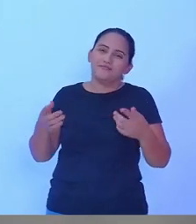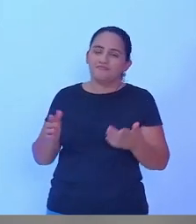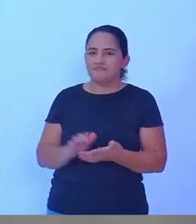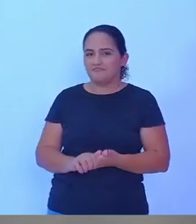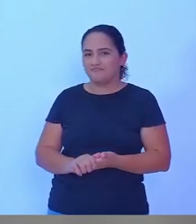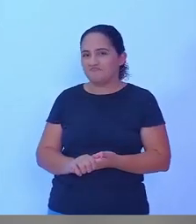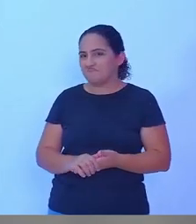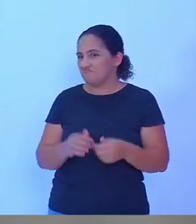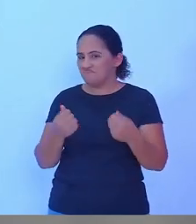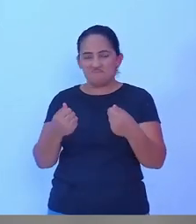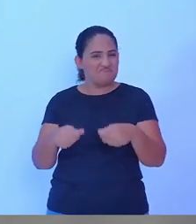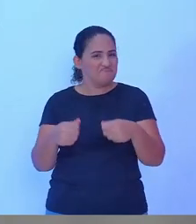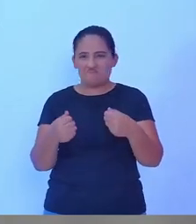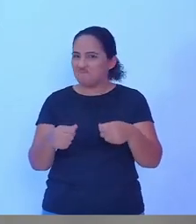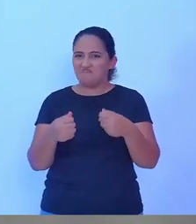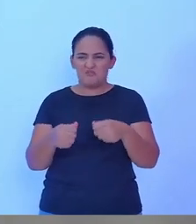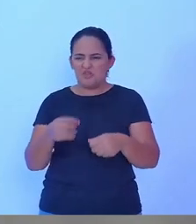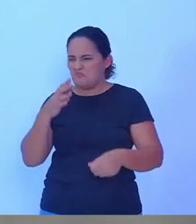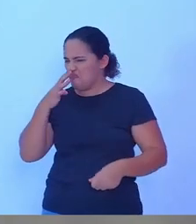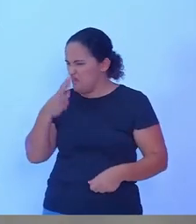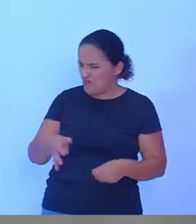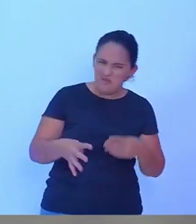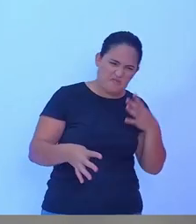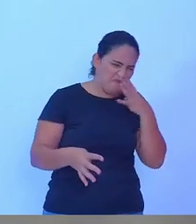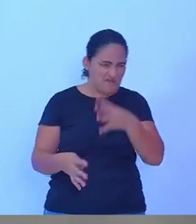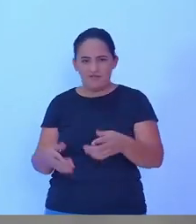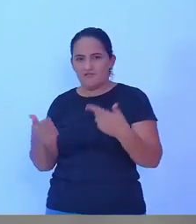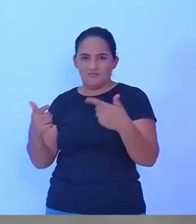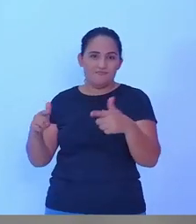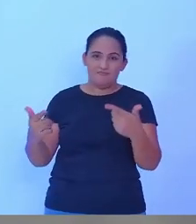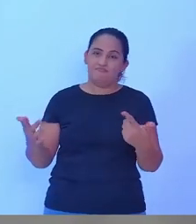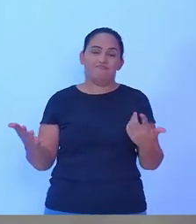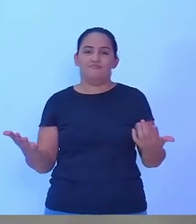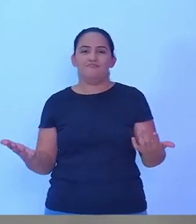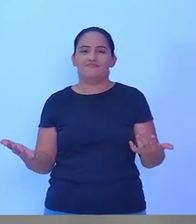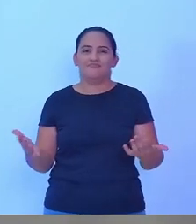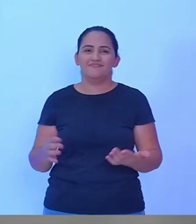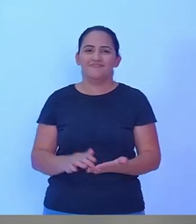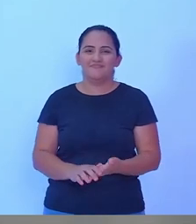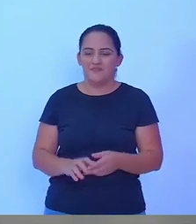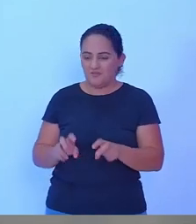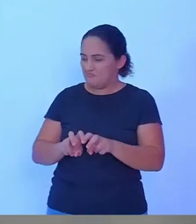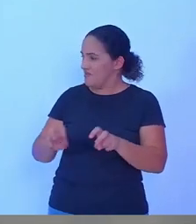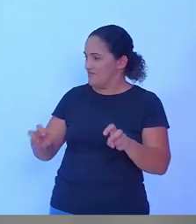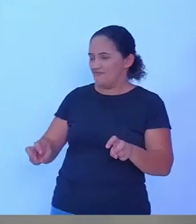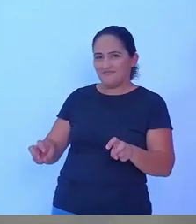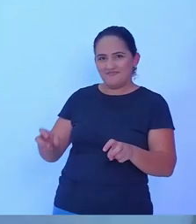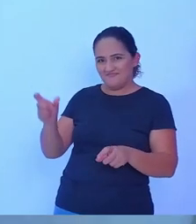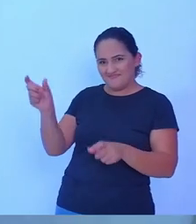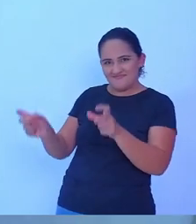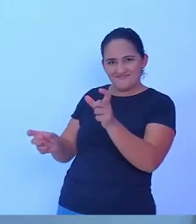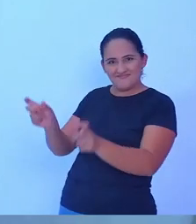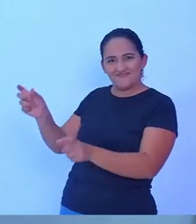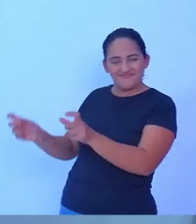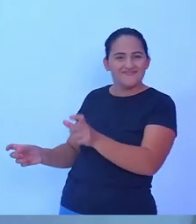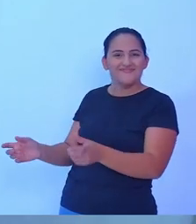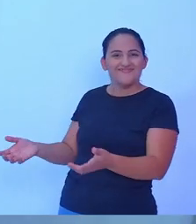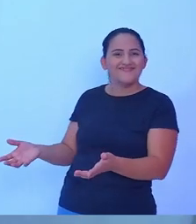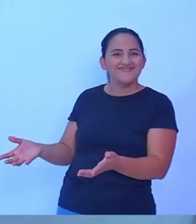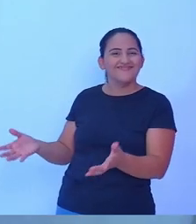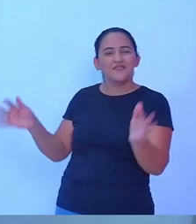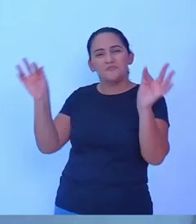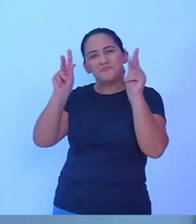nenhum ataque de um lado nem do outro. Então, eu acho que a nossa comissão de julgadora da doutora Maísa